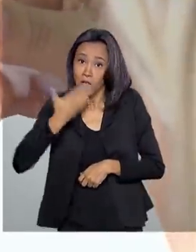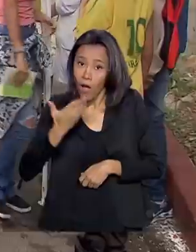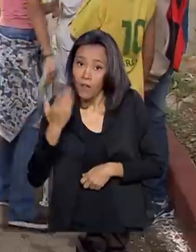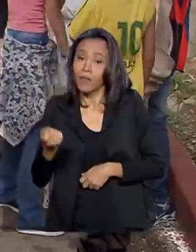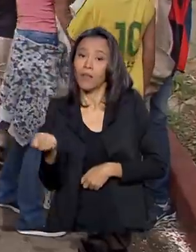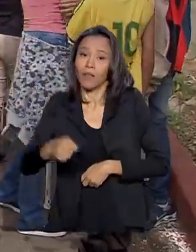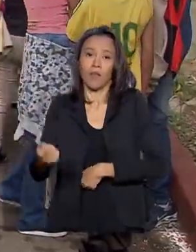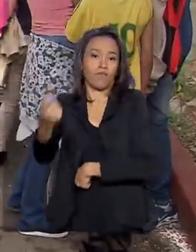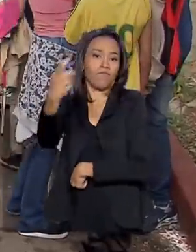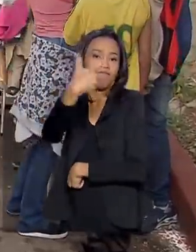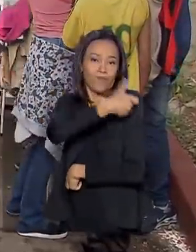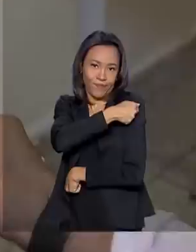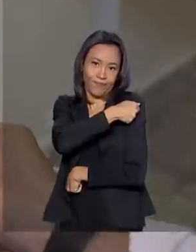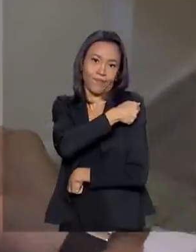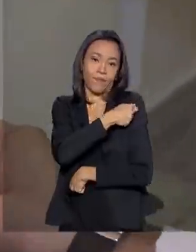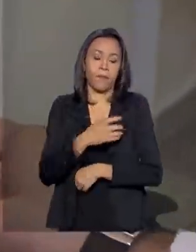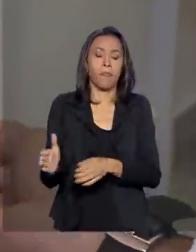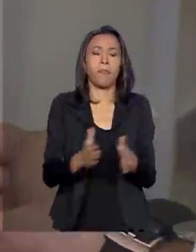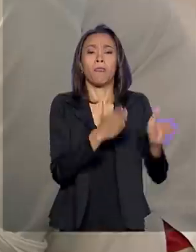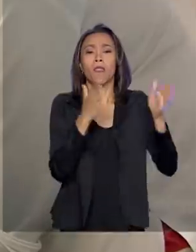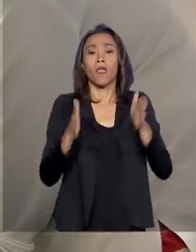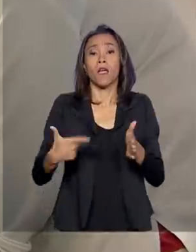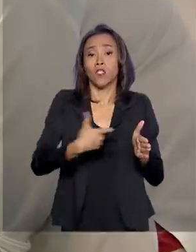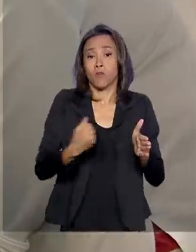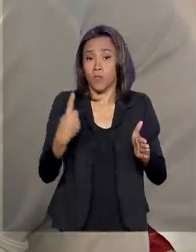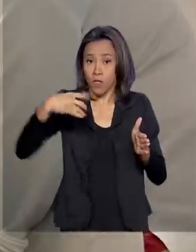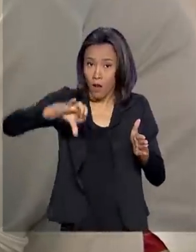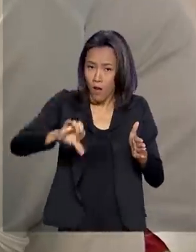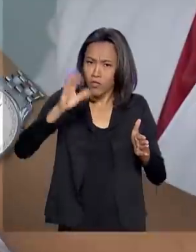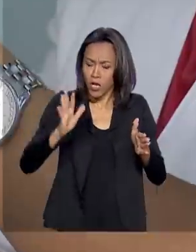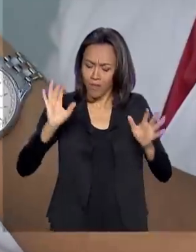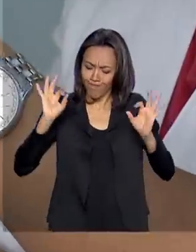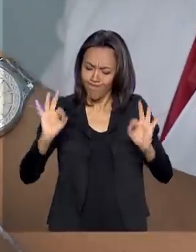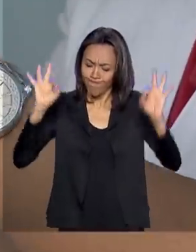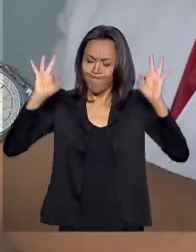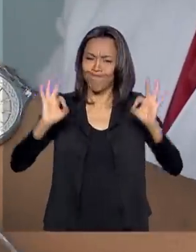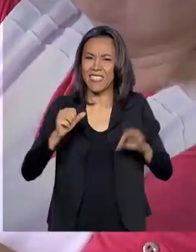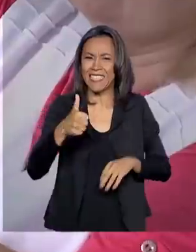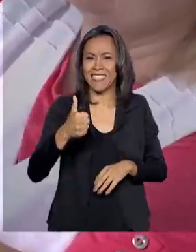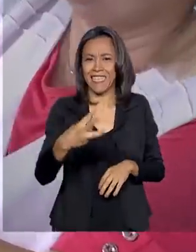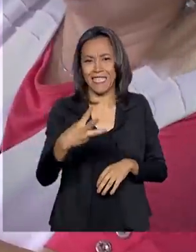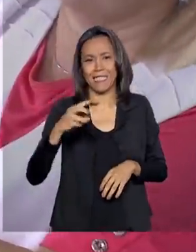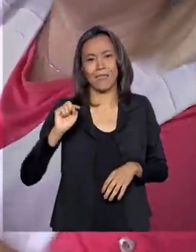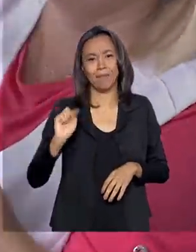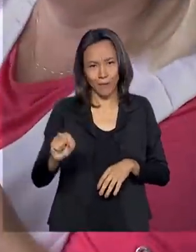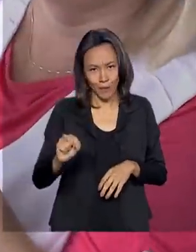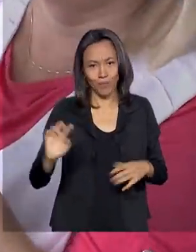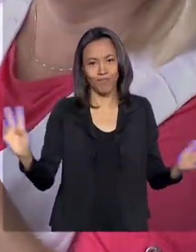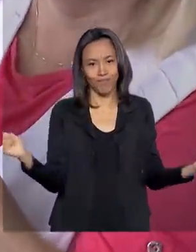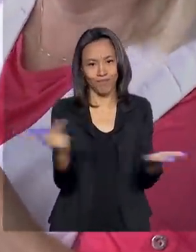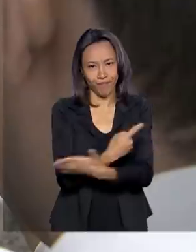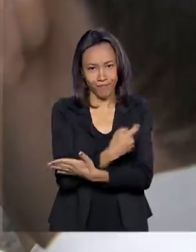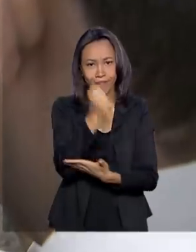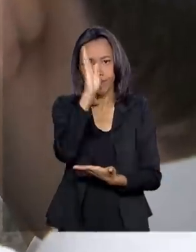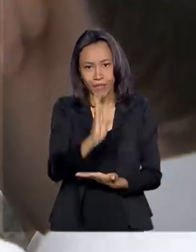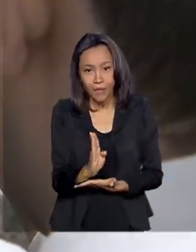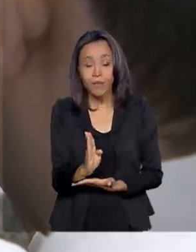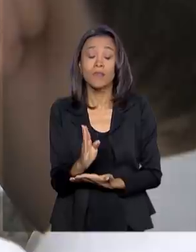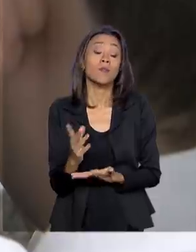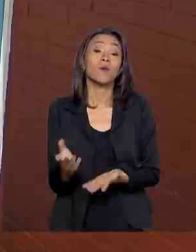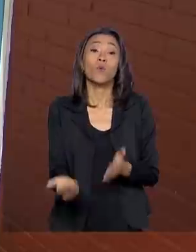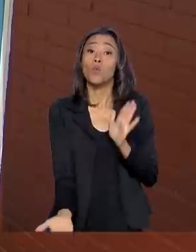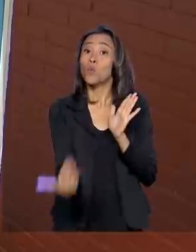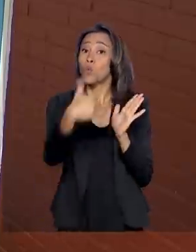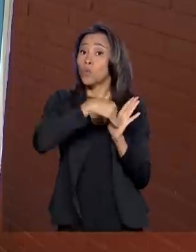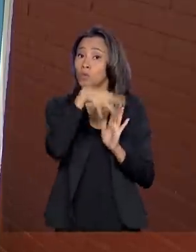de doses da vacina. Em 2019, Renata, foram confirmados mais de 13 mil casos em todo o país. De acordo com o último